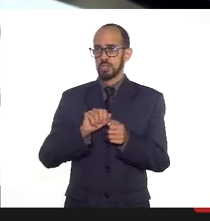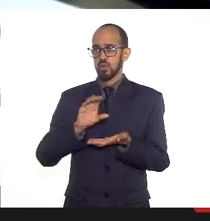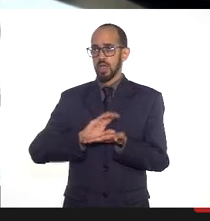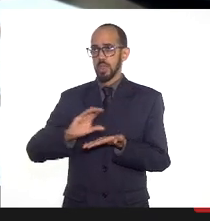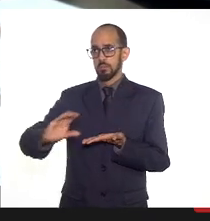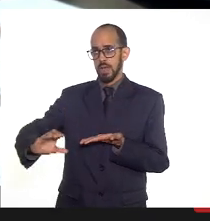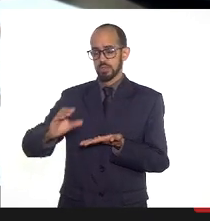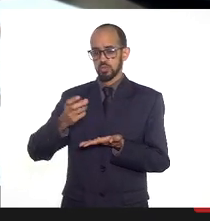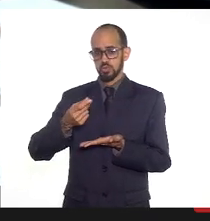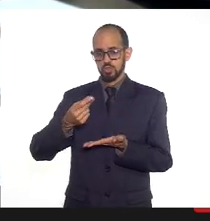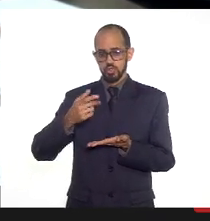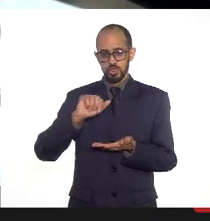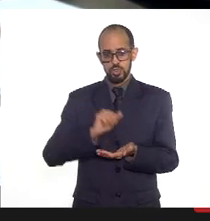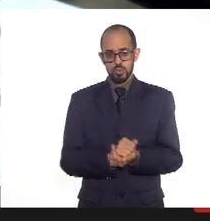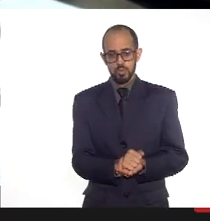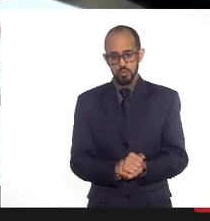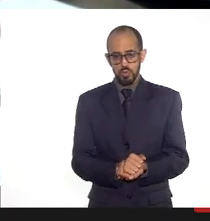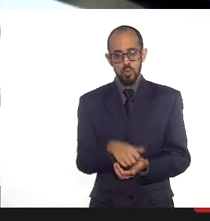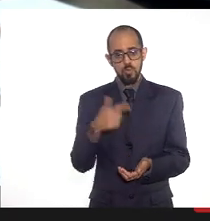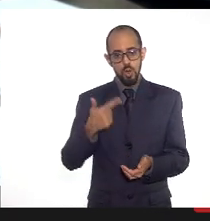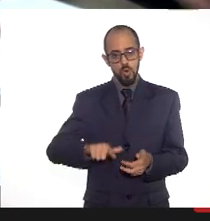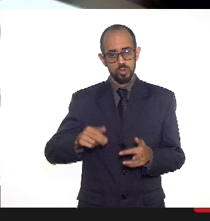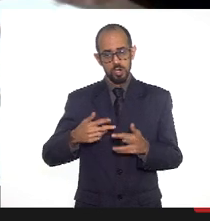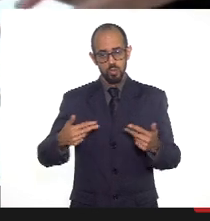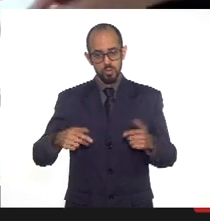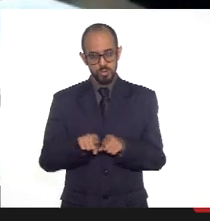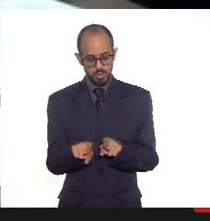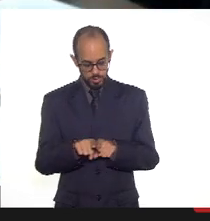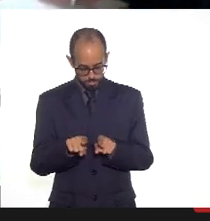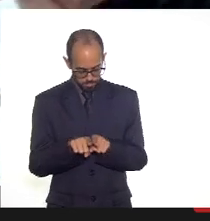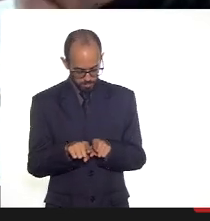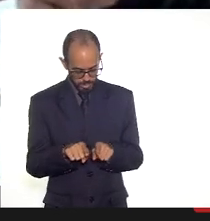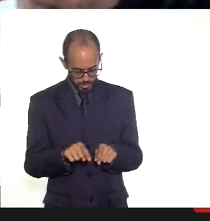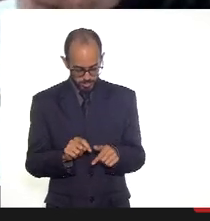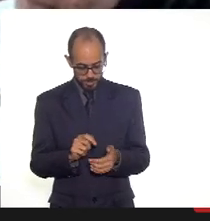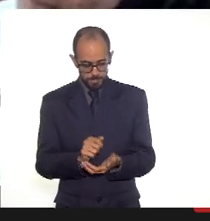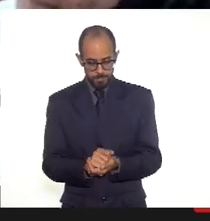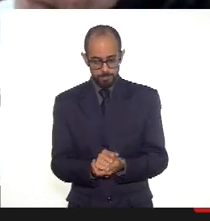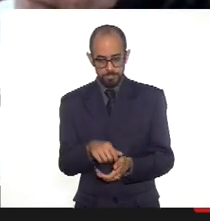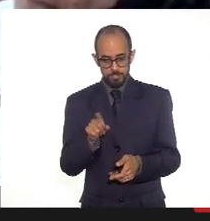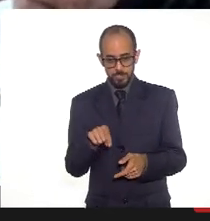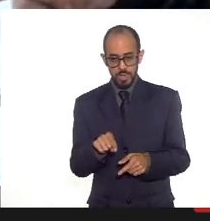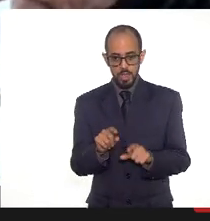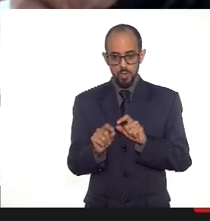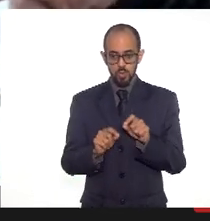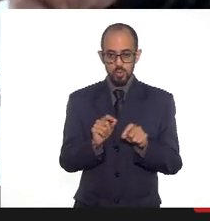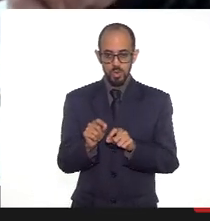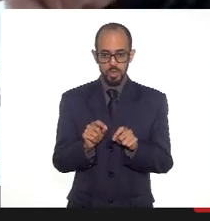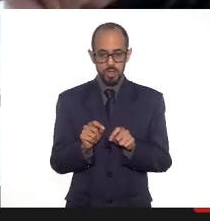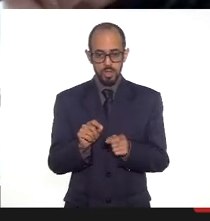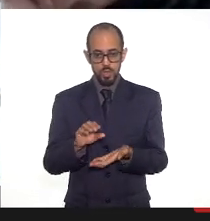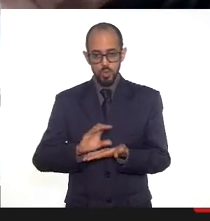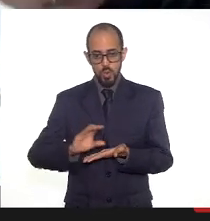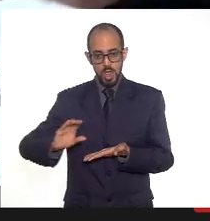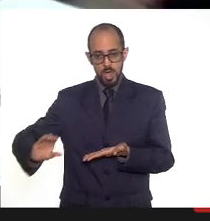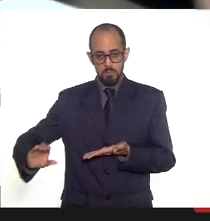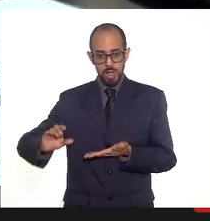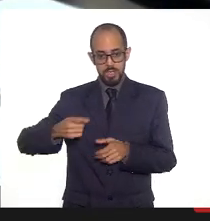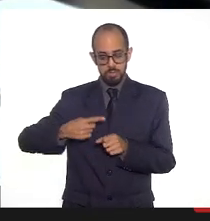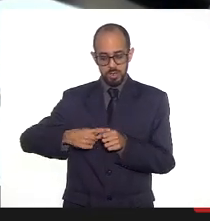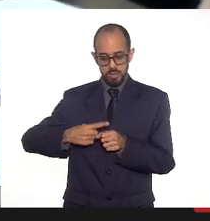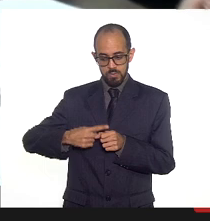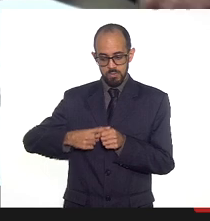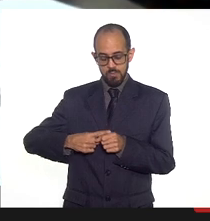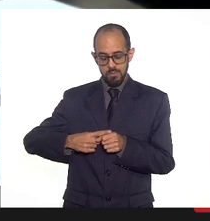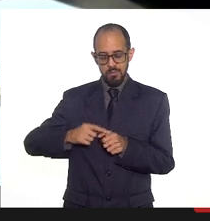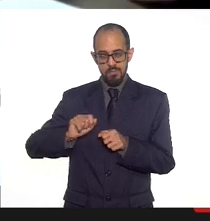Uma outra coisa que também já está bem adiantada é o repasse para os municípios para eles